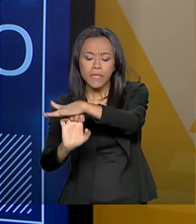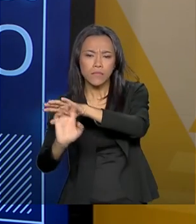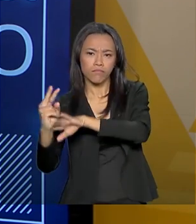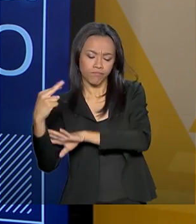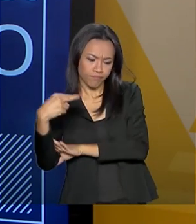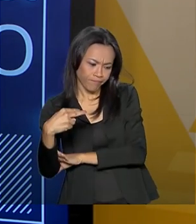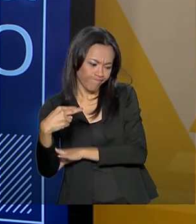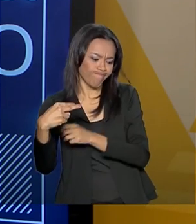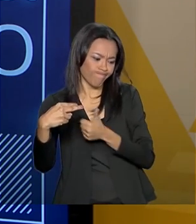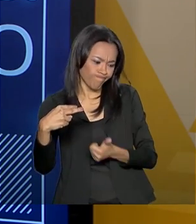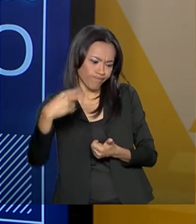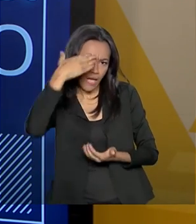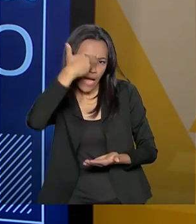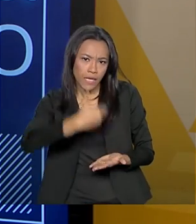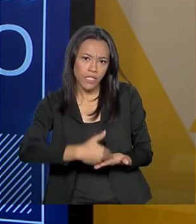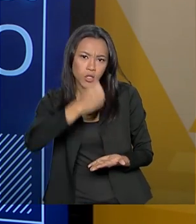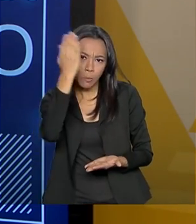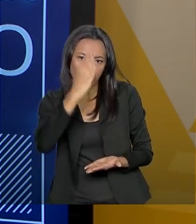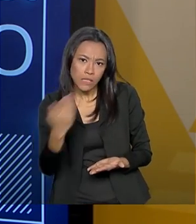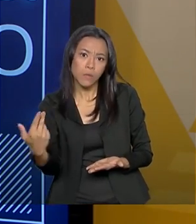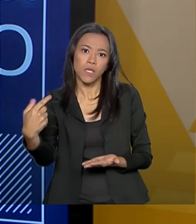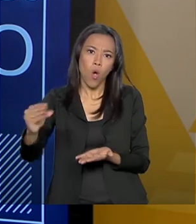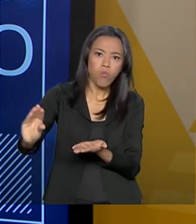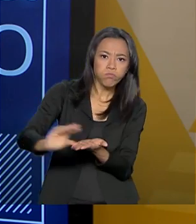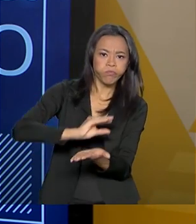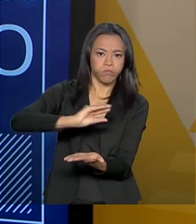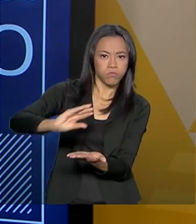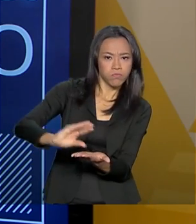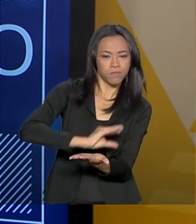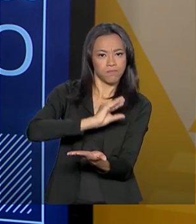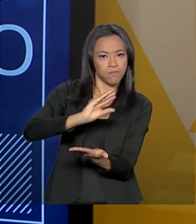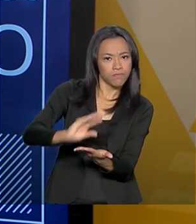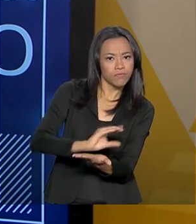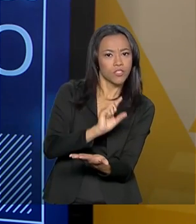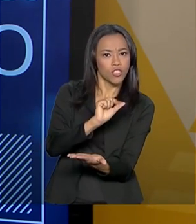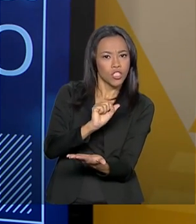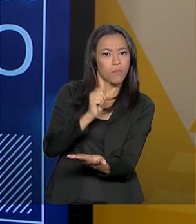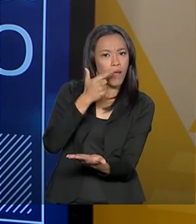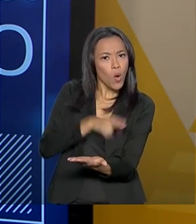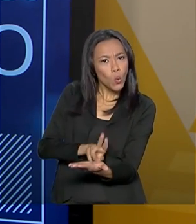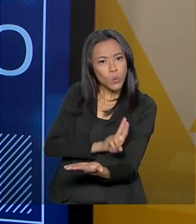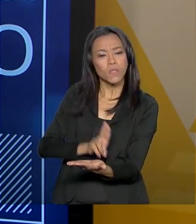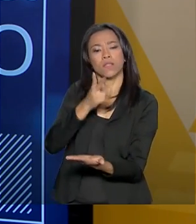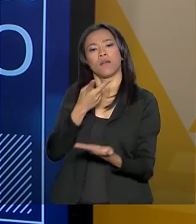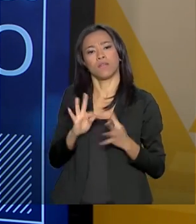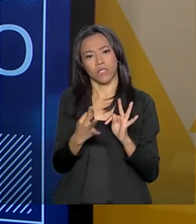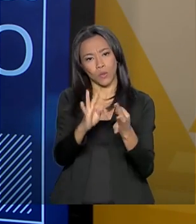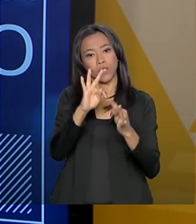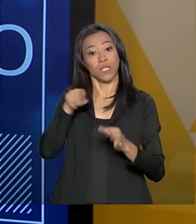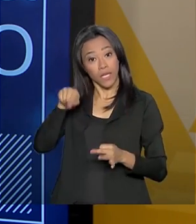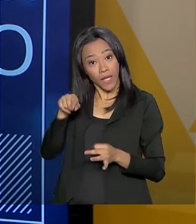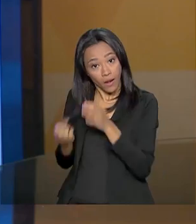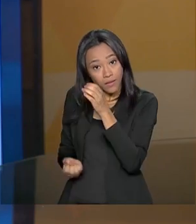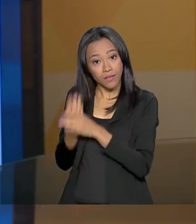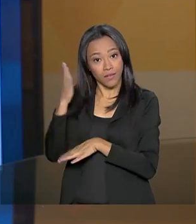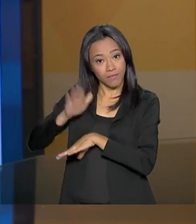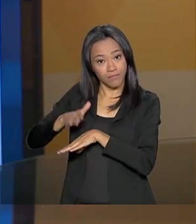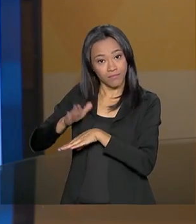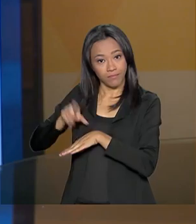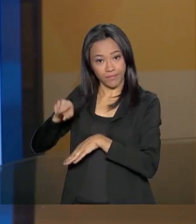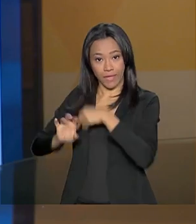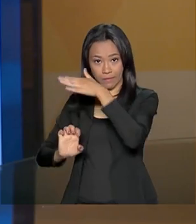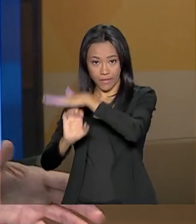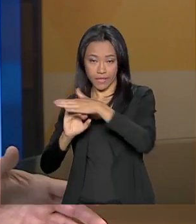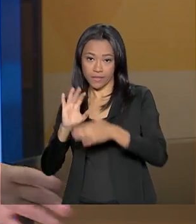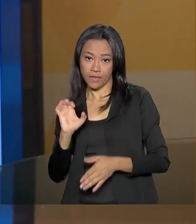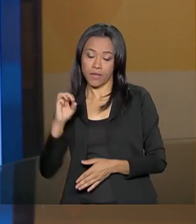no Brasil e que investiu para aplicar essa tecnologia desenvolvida pela Embrapa. Bom, com essa inversão